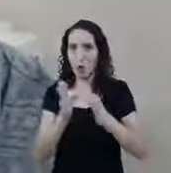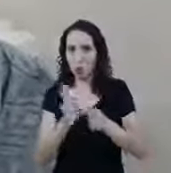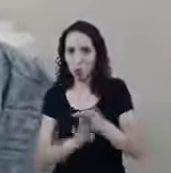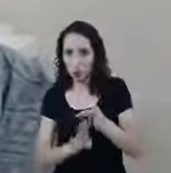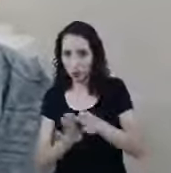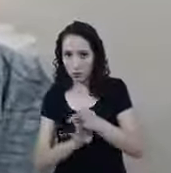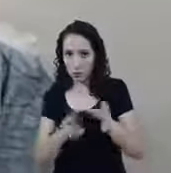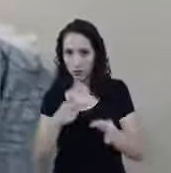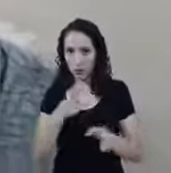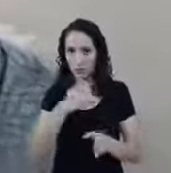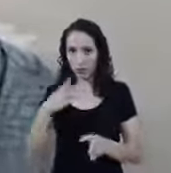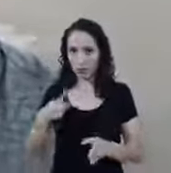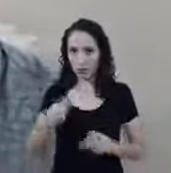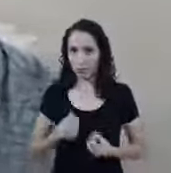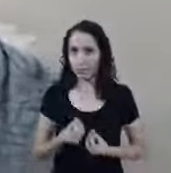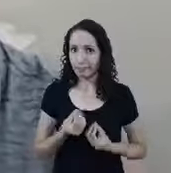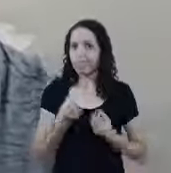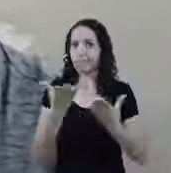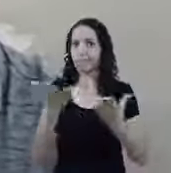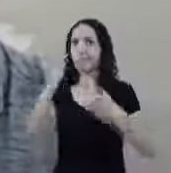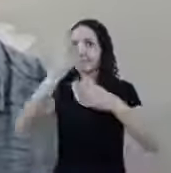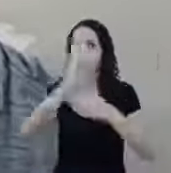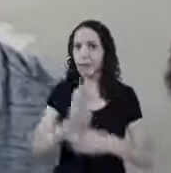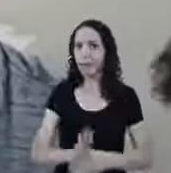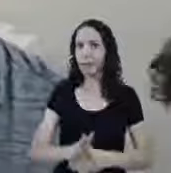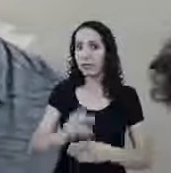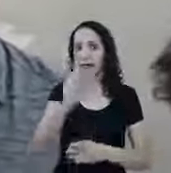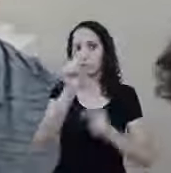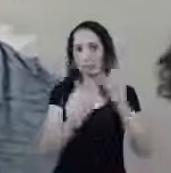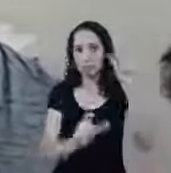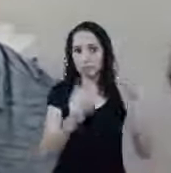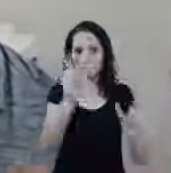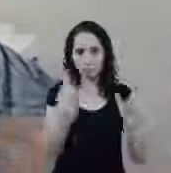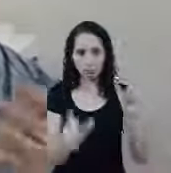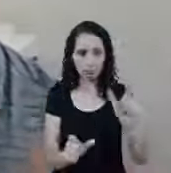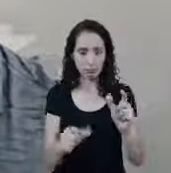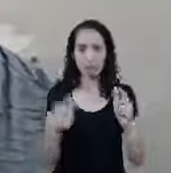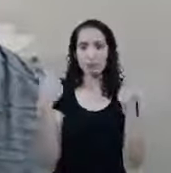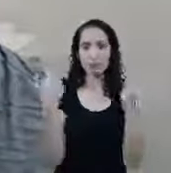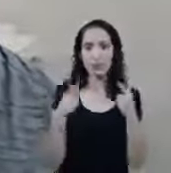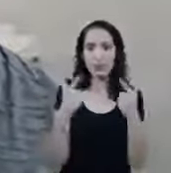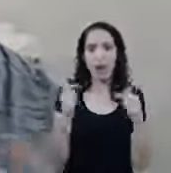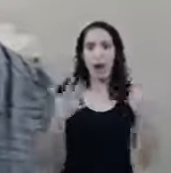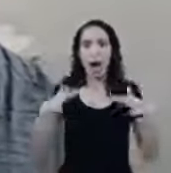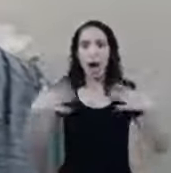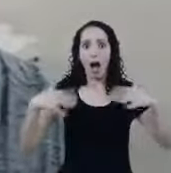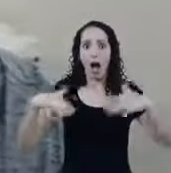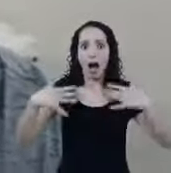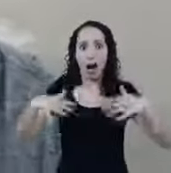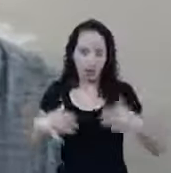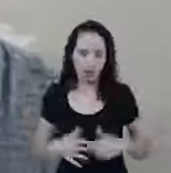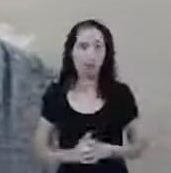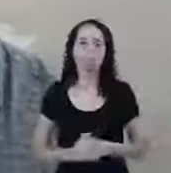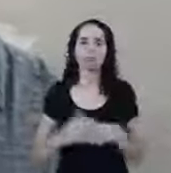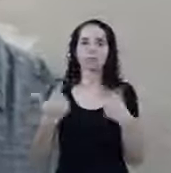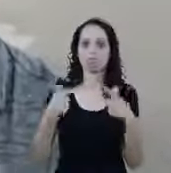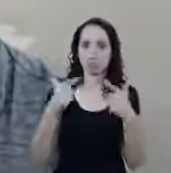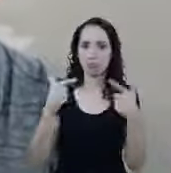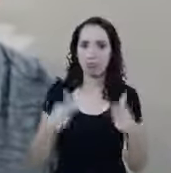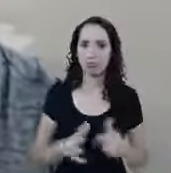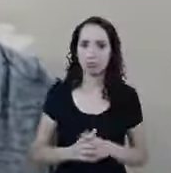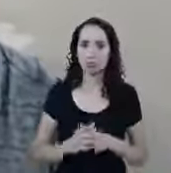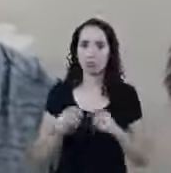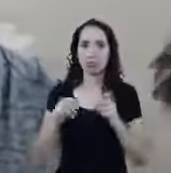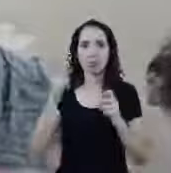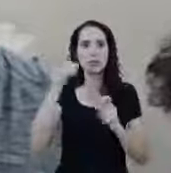aparato De formação Para que você ajude O seu pessoal Para que não haja Esse pânico Esse desespero Para que a gente Possa